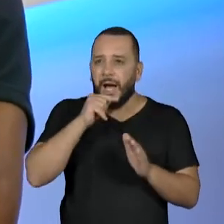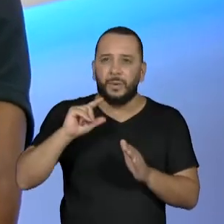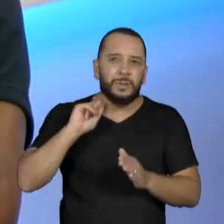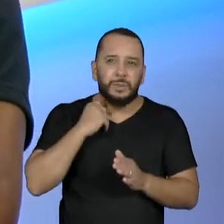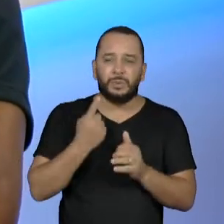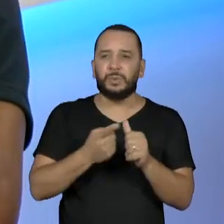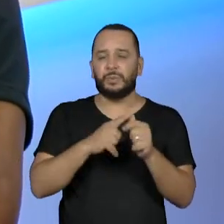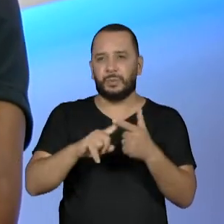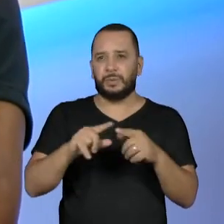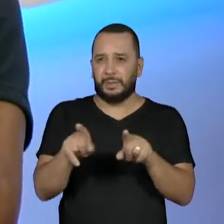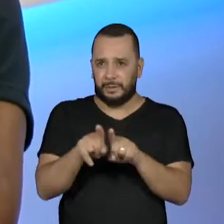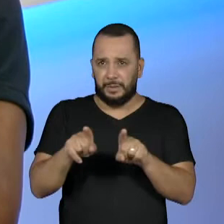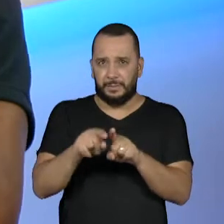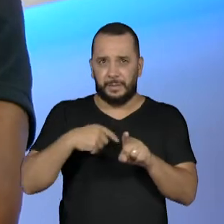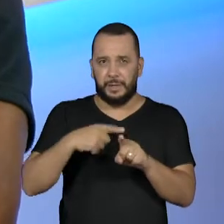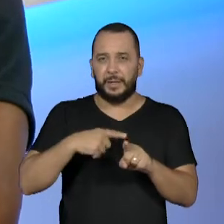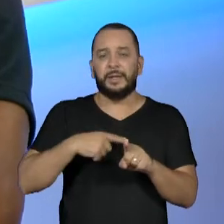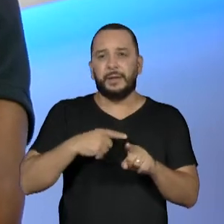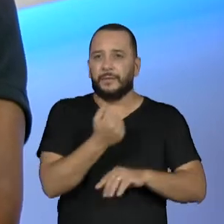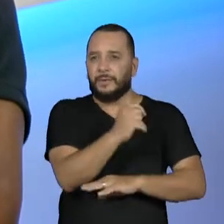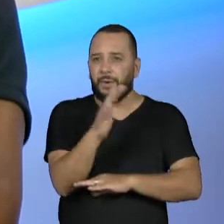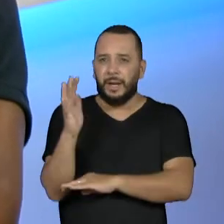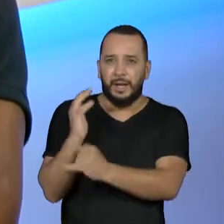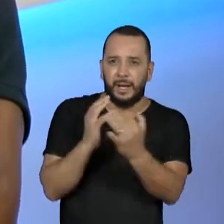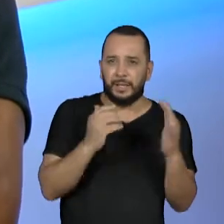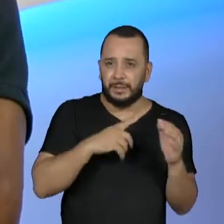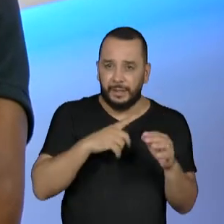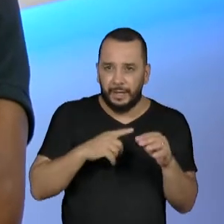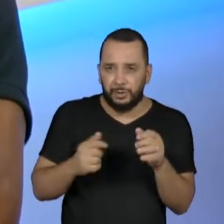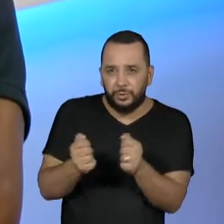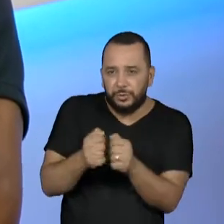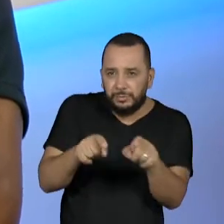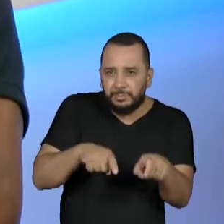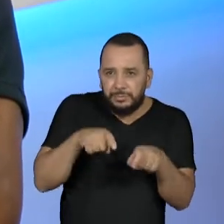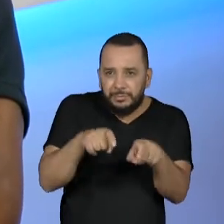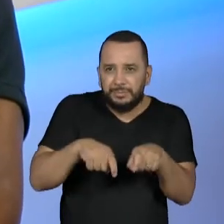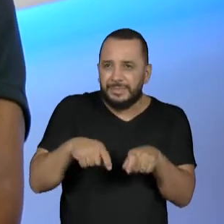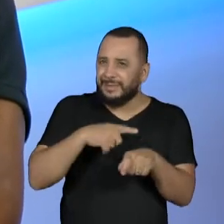criação de abelhas nativas sem ferrão e diversas outras atividades ecológicas.